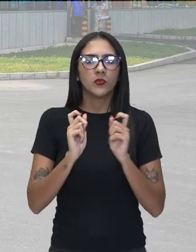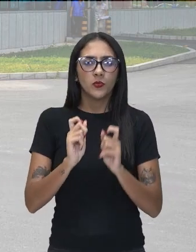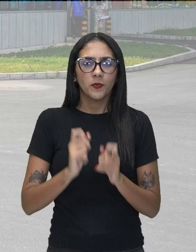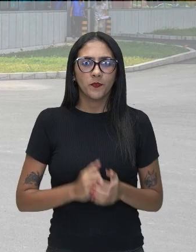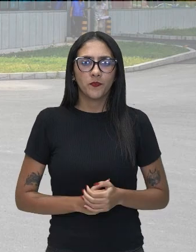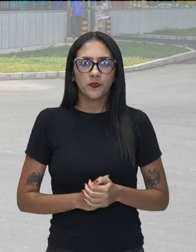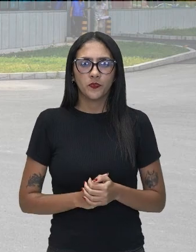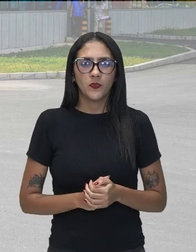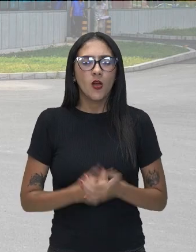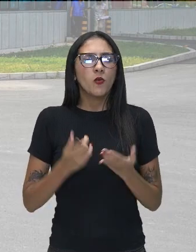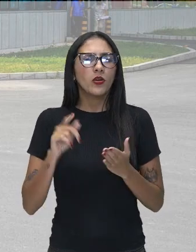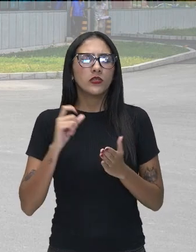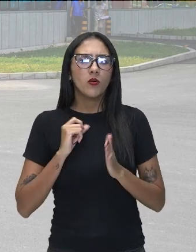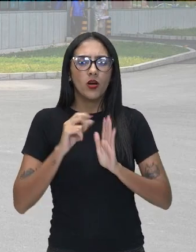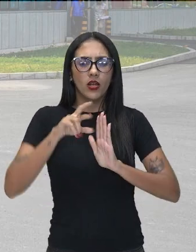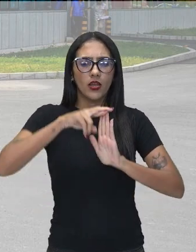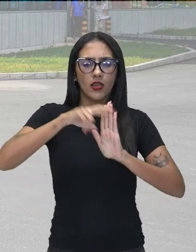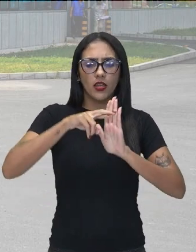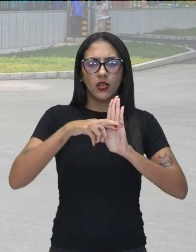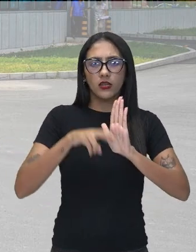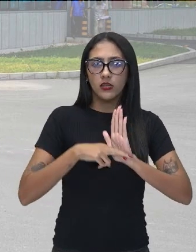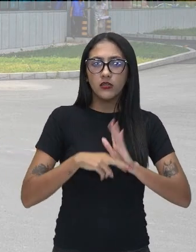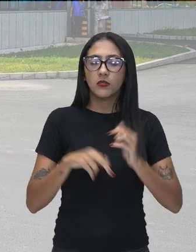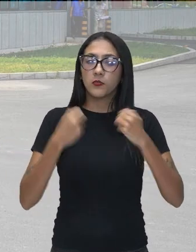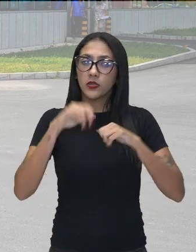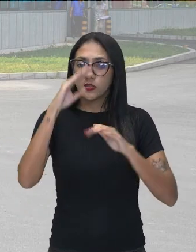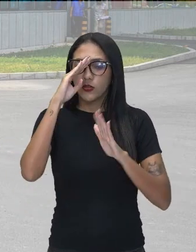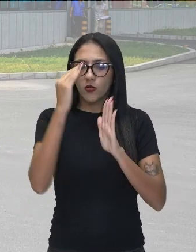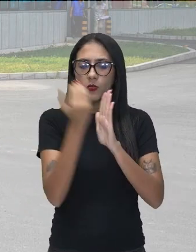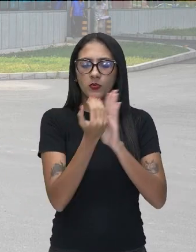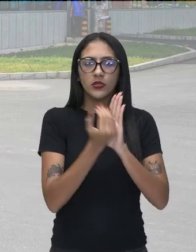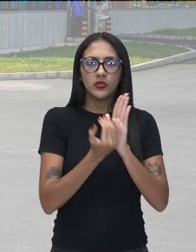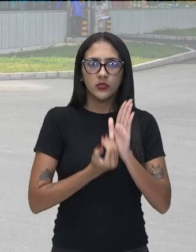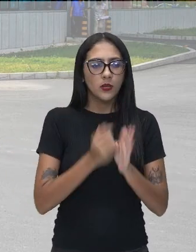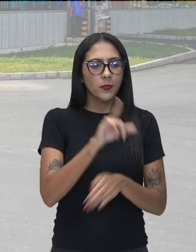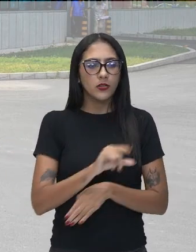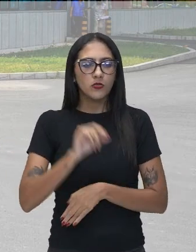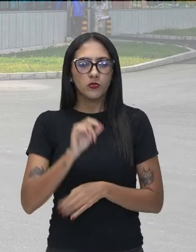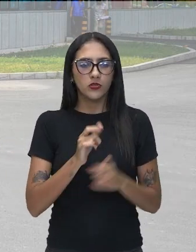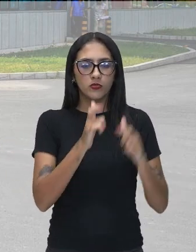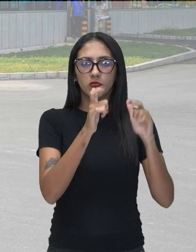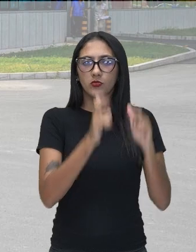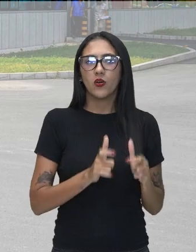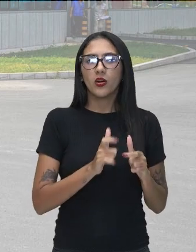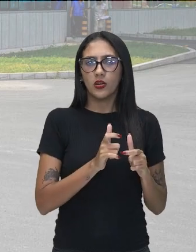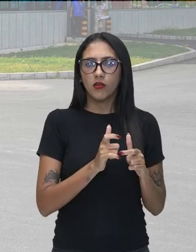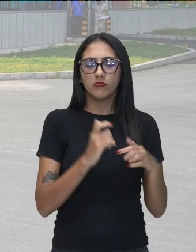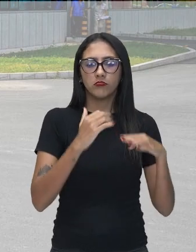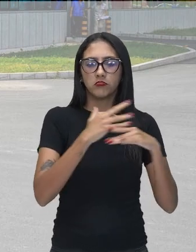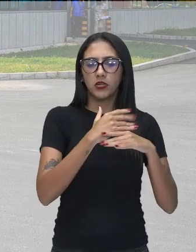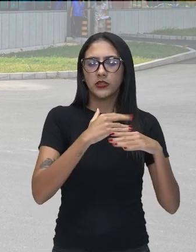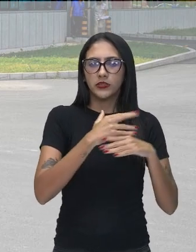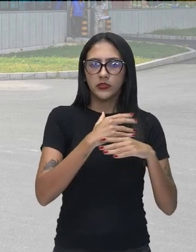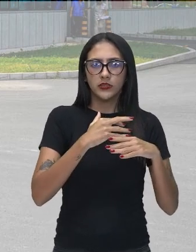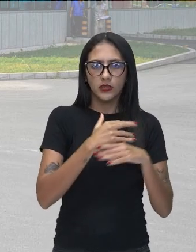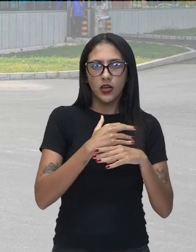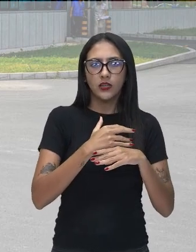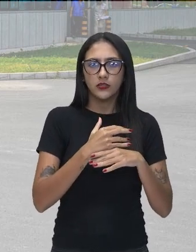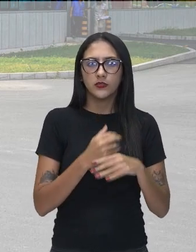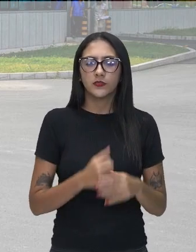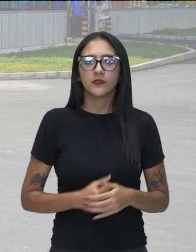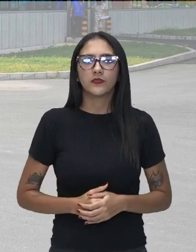os critérios que essas indústrias utilizam para instalarem-se nos locais onde estão